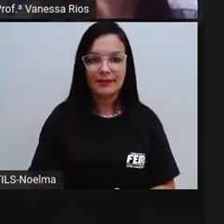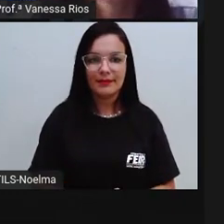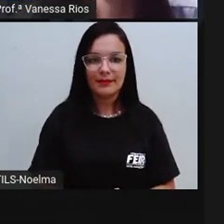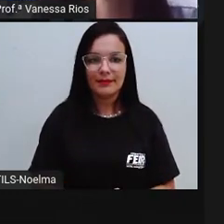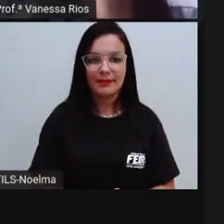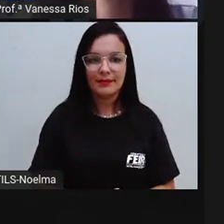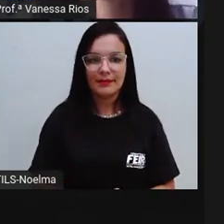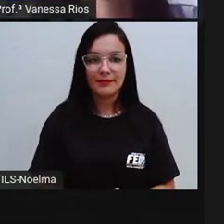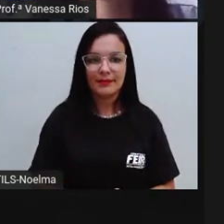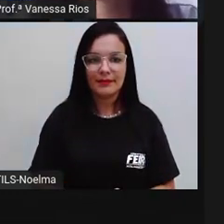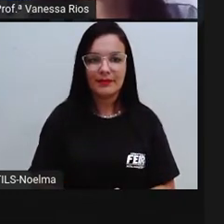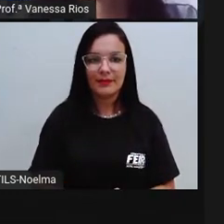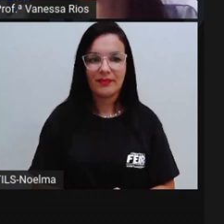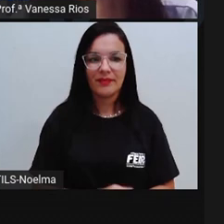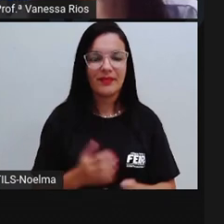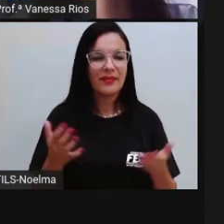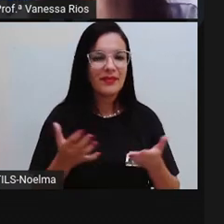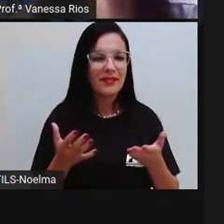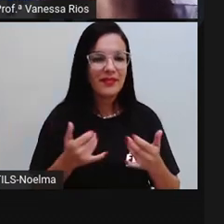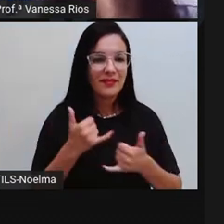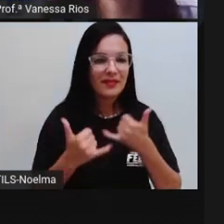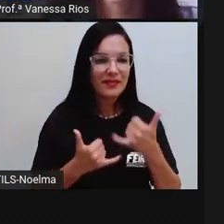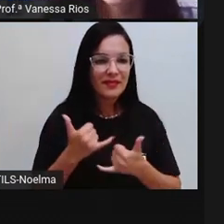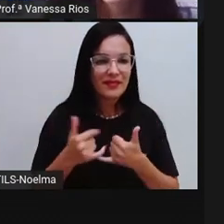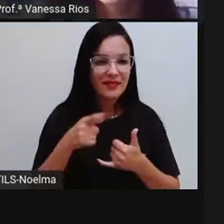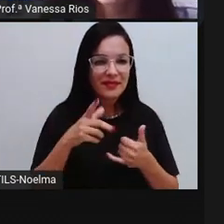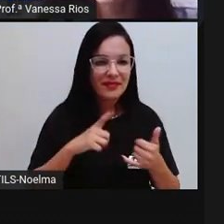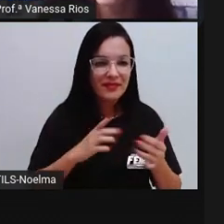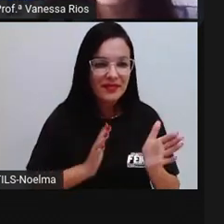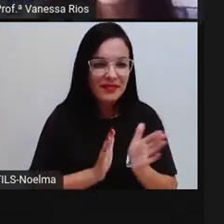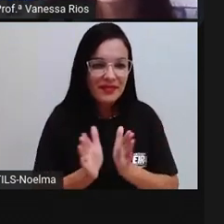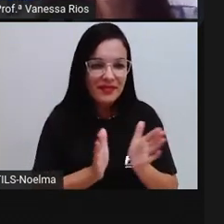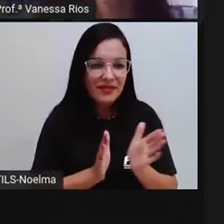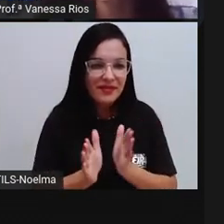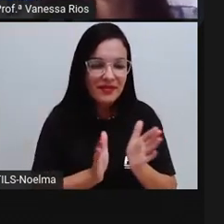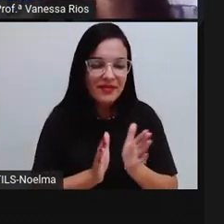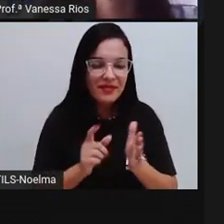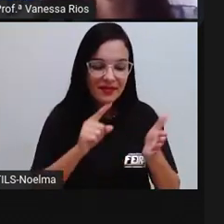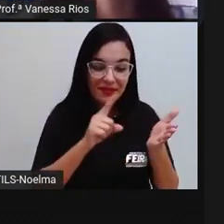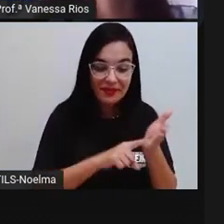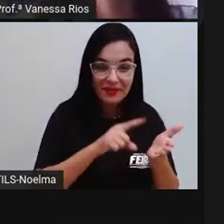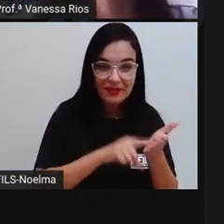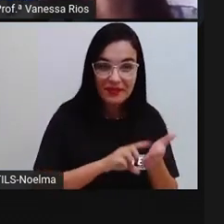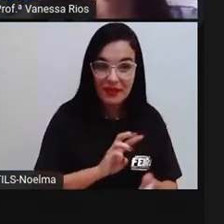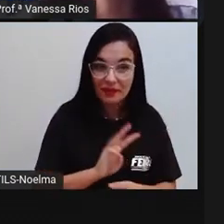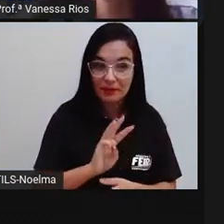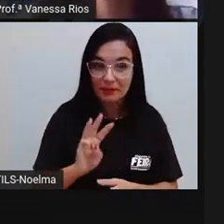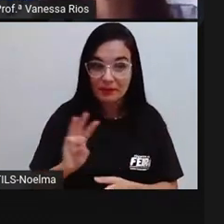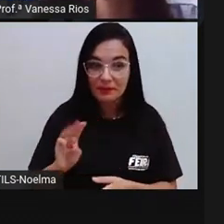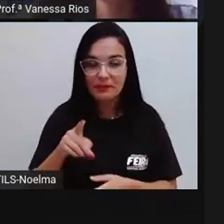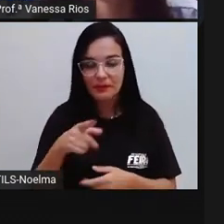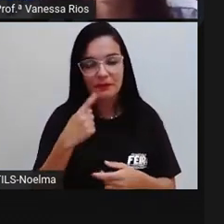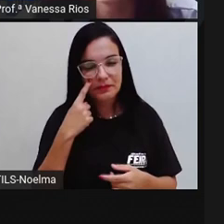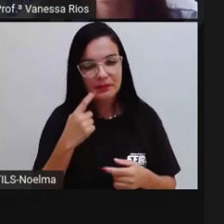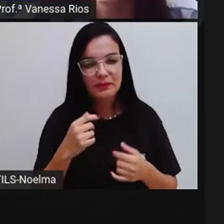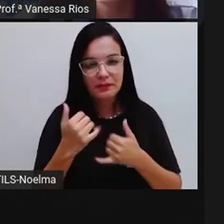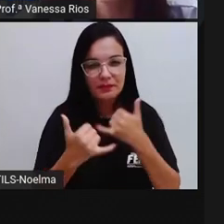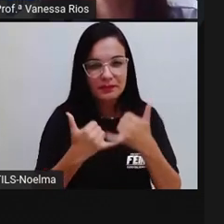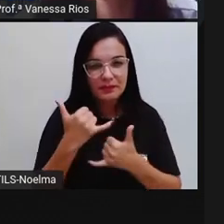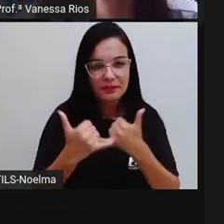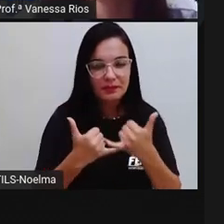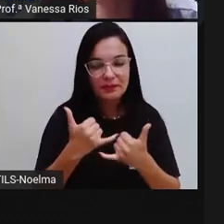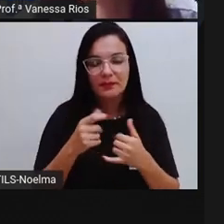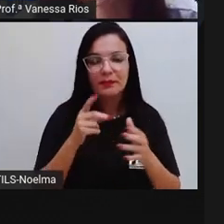Pronto. O joguinho que a própria parou, você tem acesso quando você coloca aquele endereço. É esse aqui, um caça-palavras.